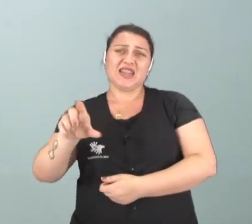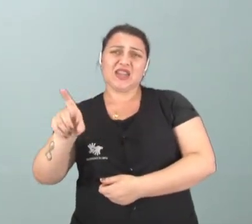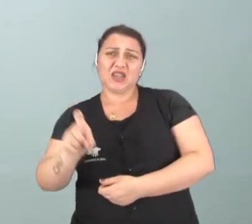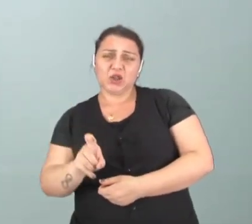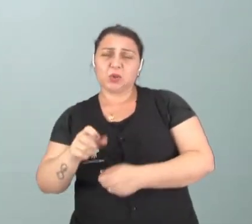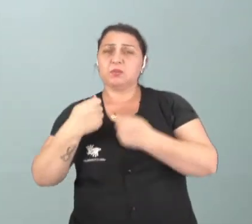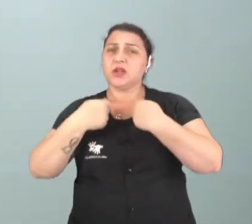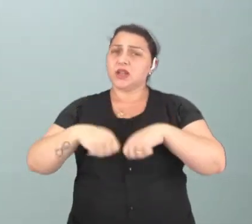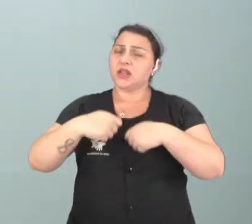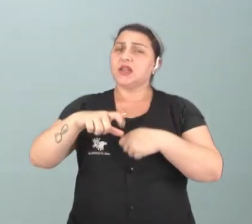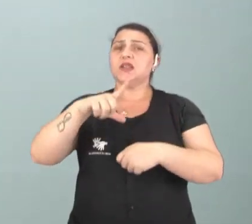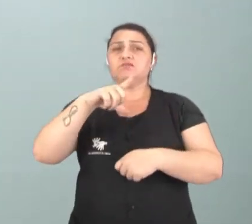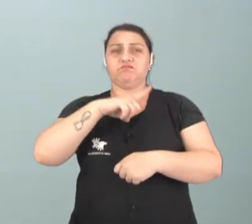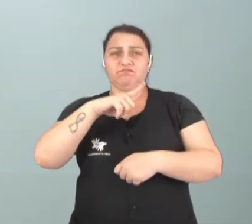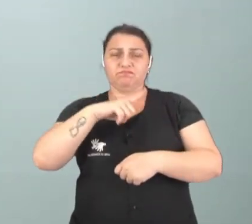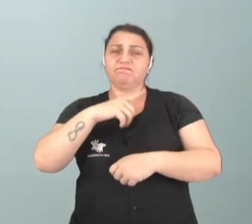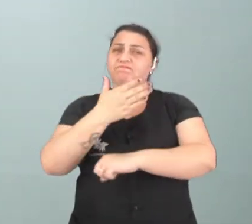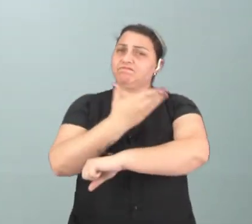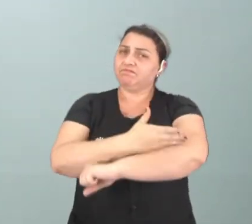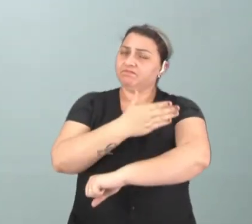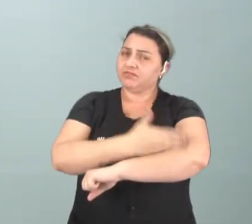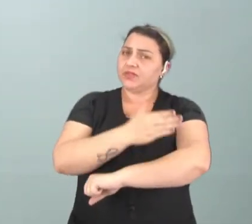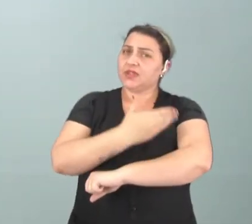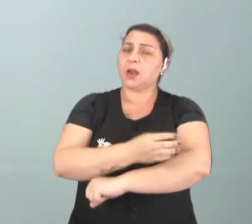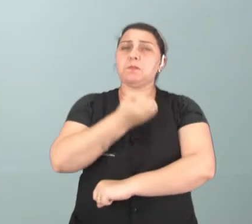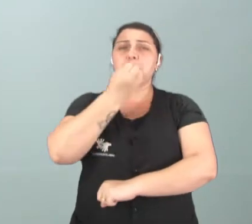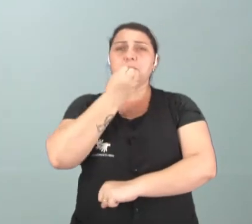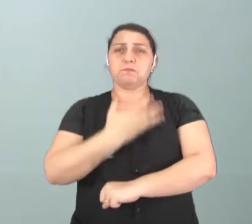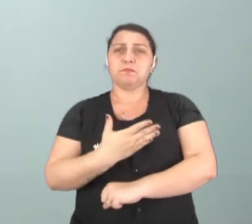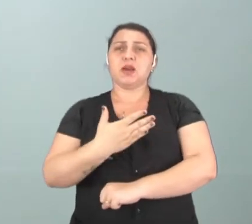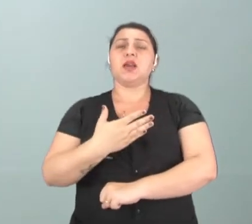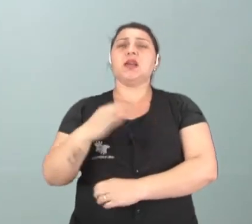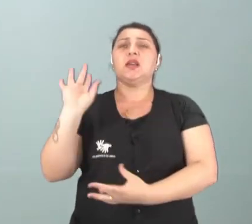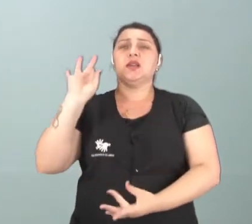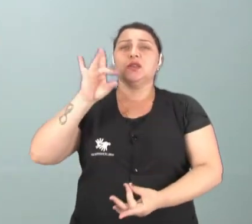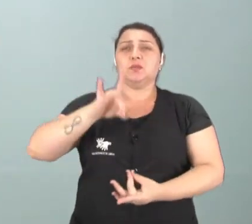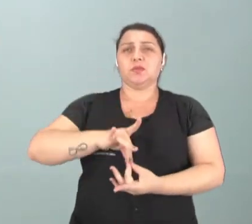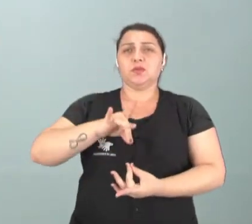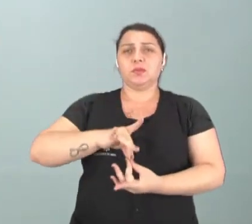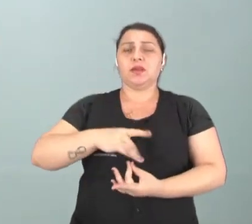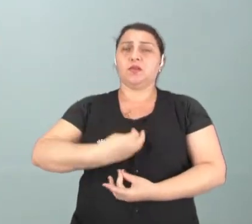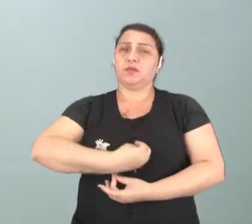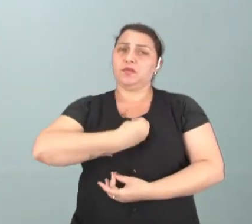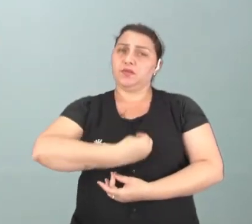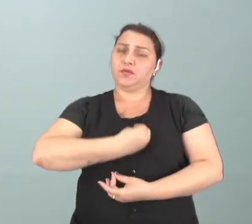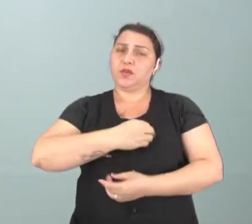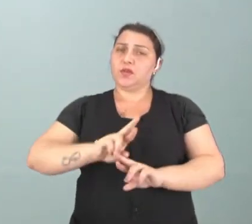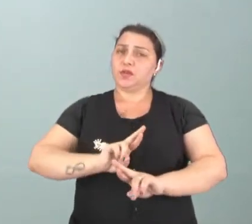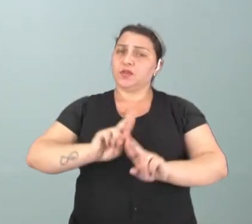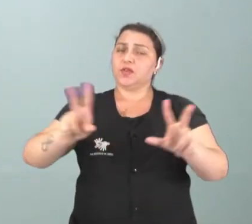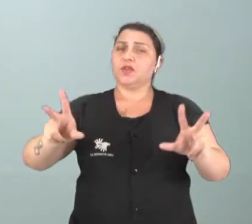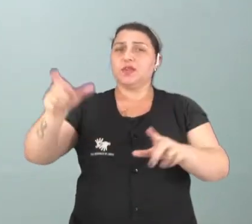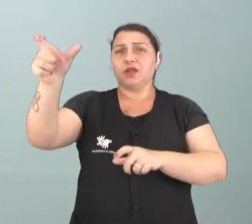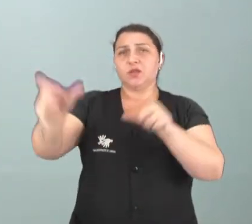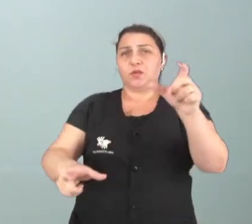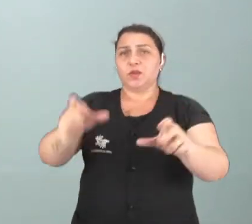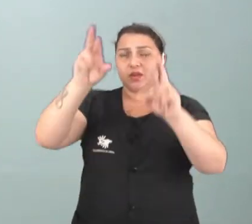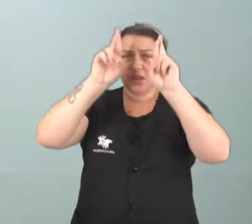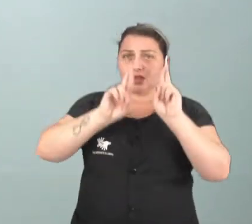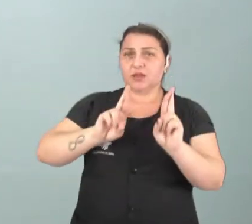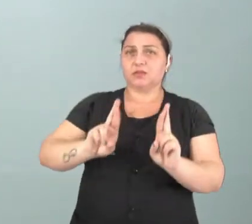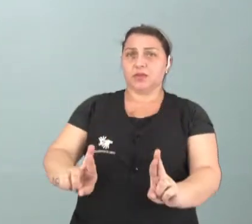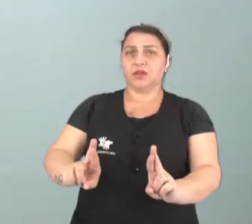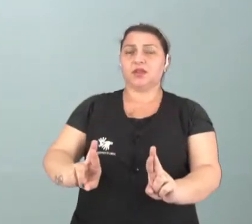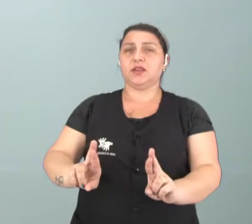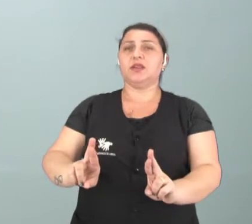tem que ter essa noção, que tem que estar bem espiritualmente para conviver com a diferença do outro e respeitar